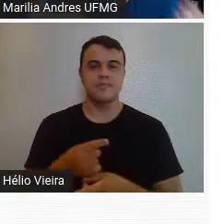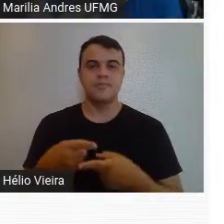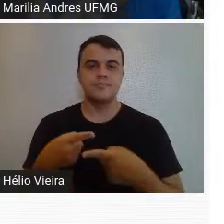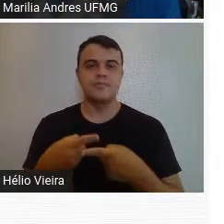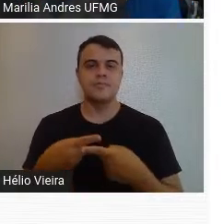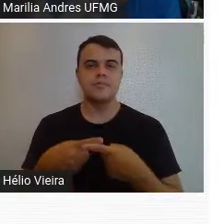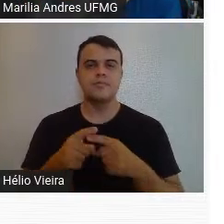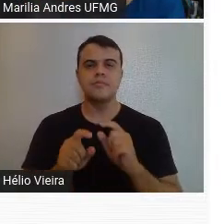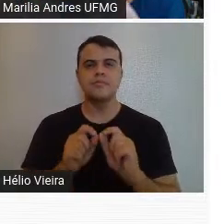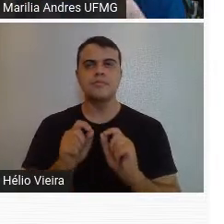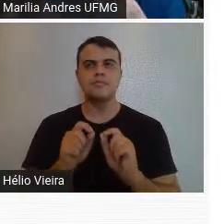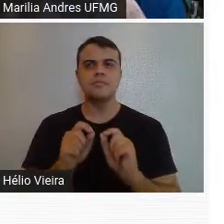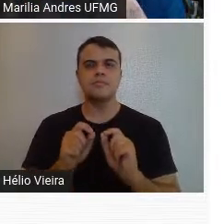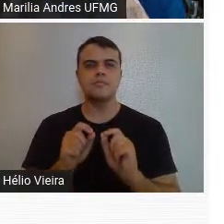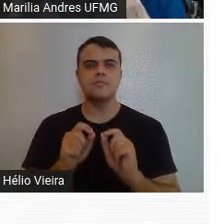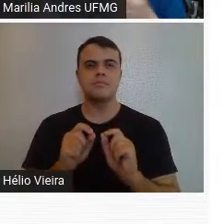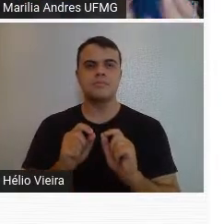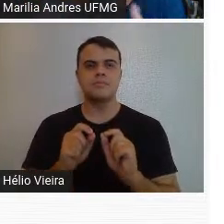para